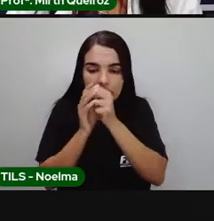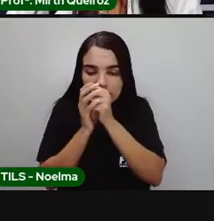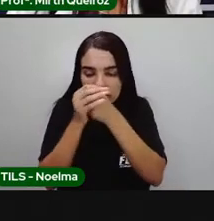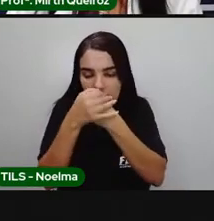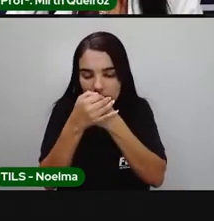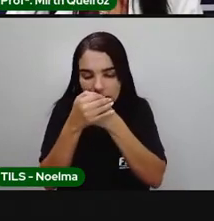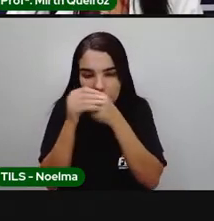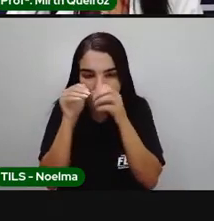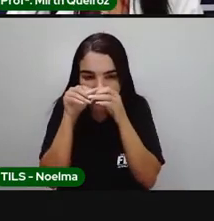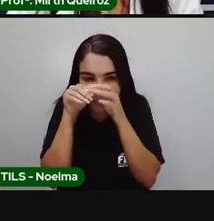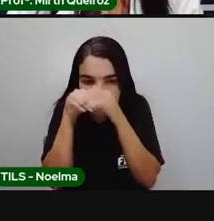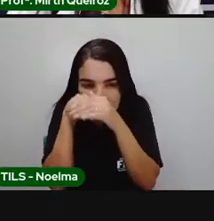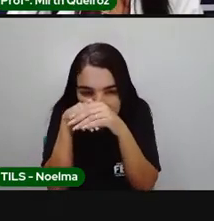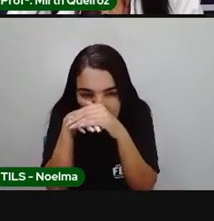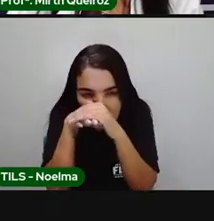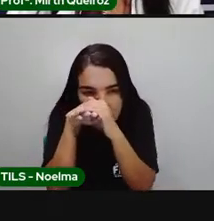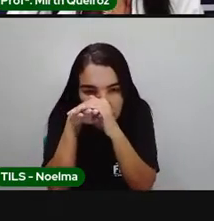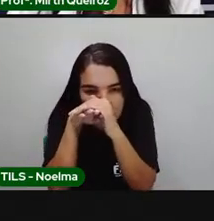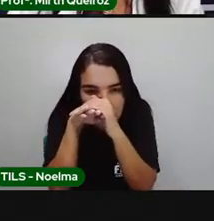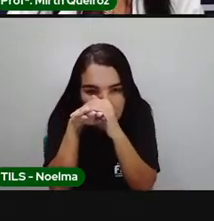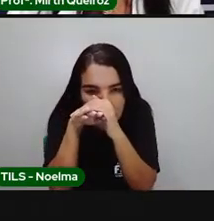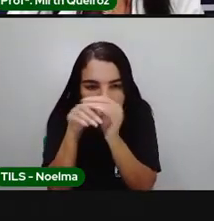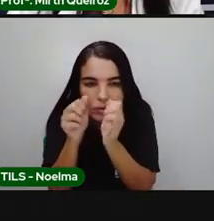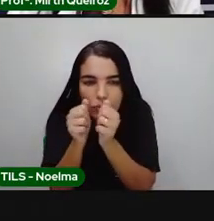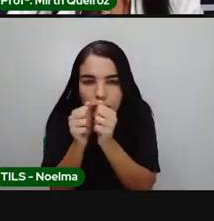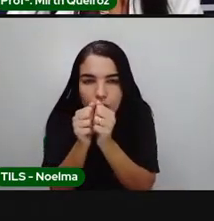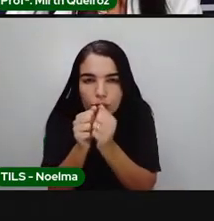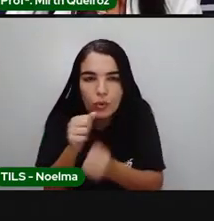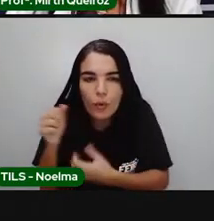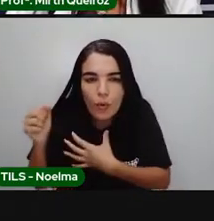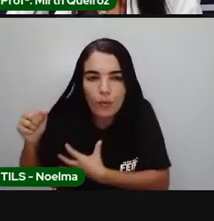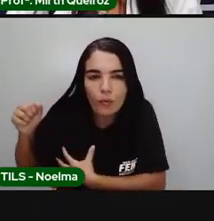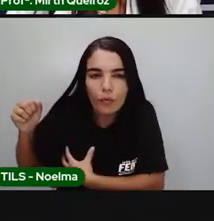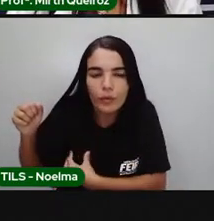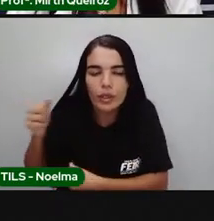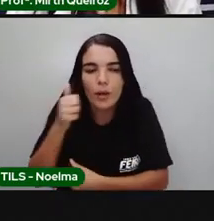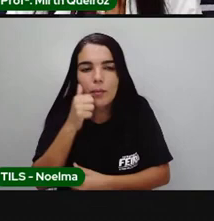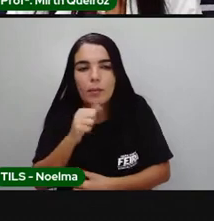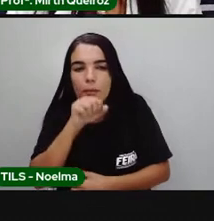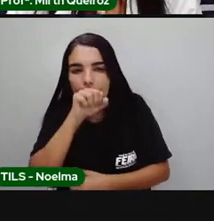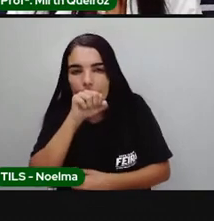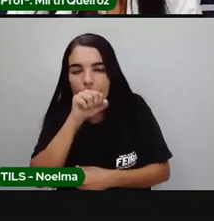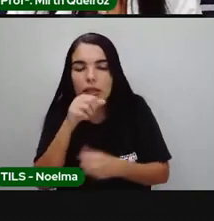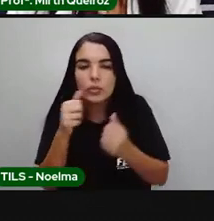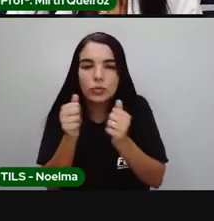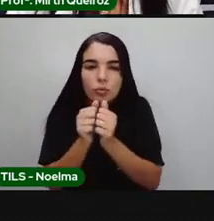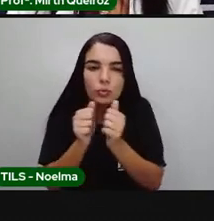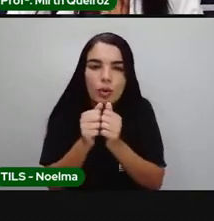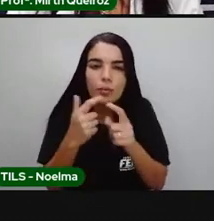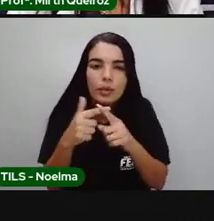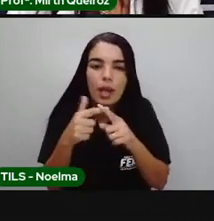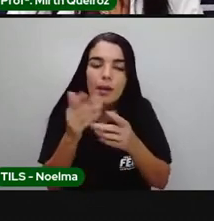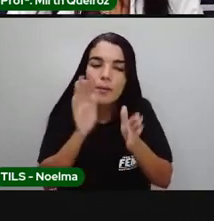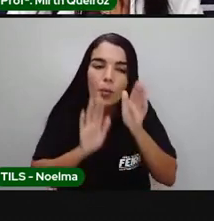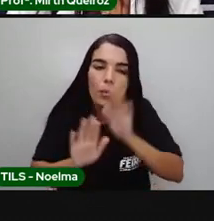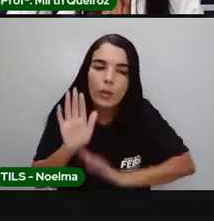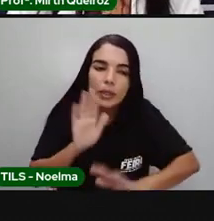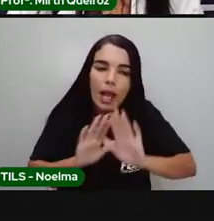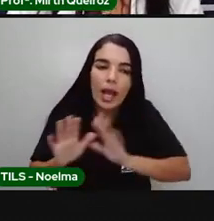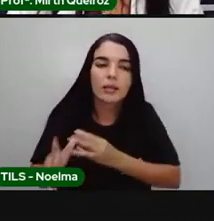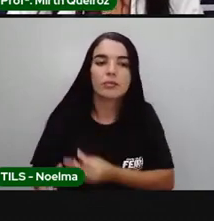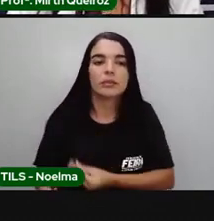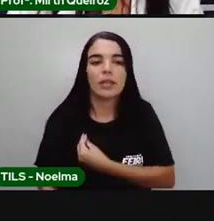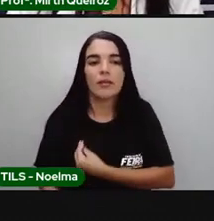alguns cientistas, eles não costumam usar o termo de hibernação para os ursos, né? Mas eles também